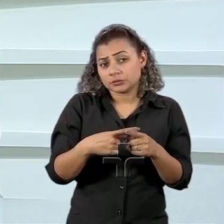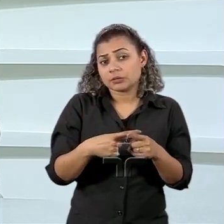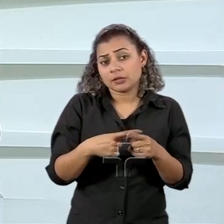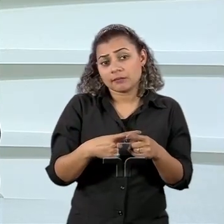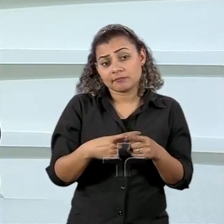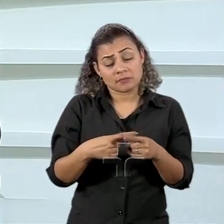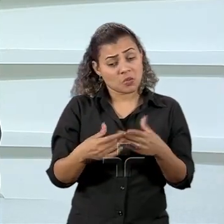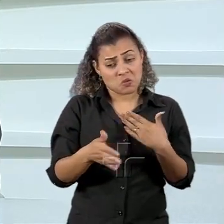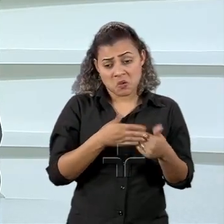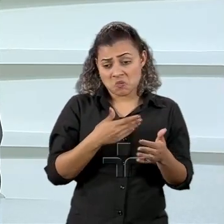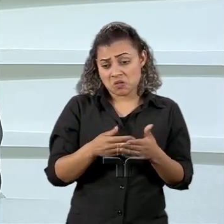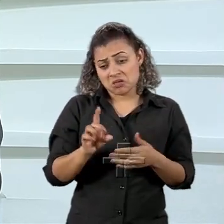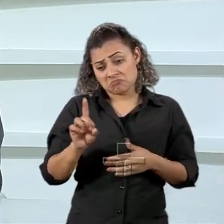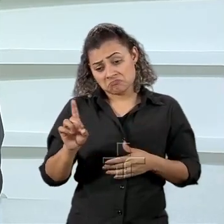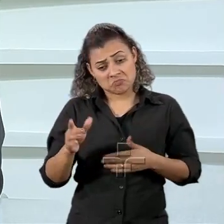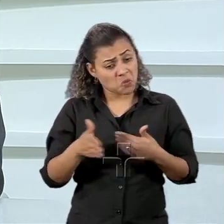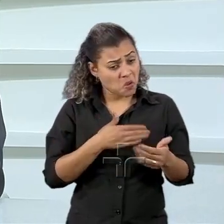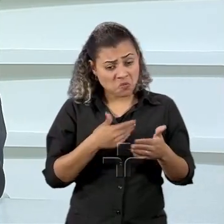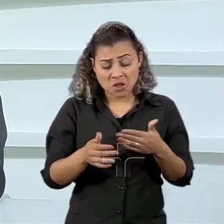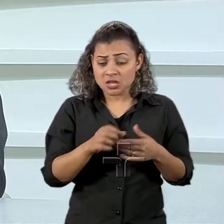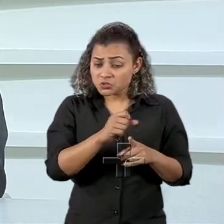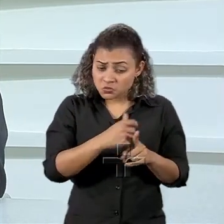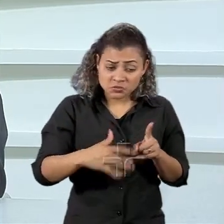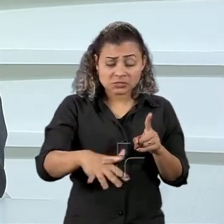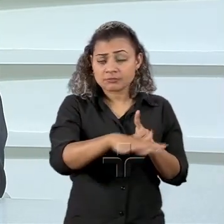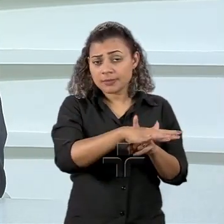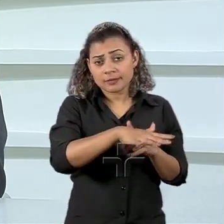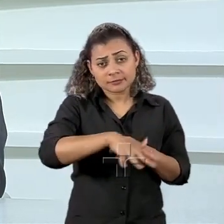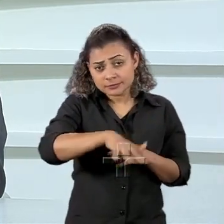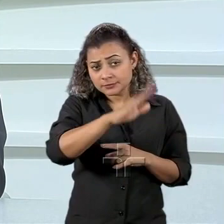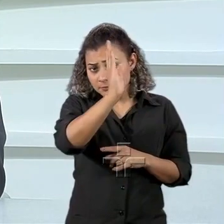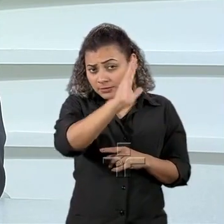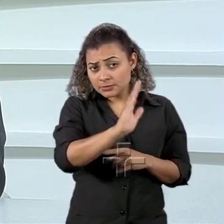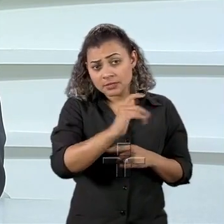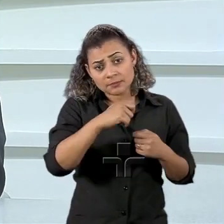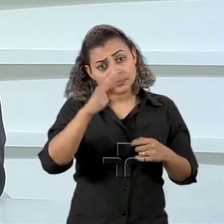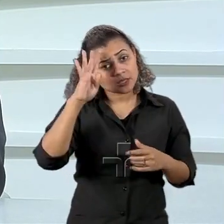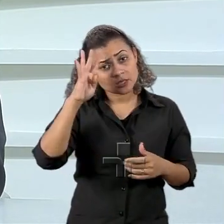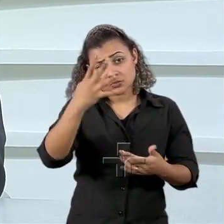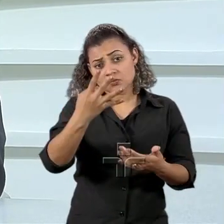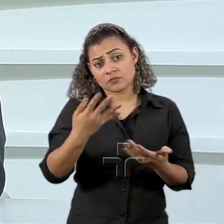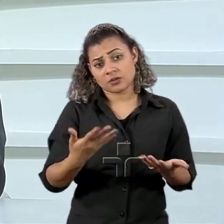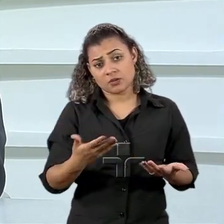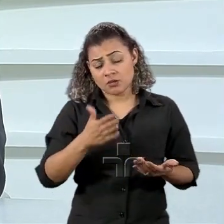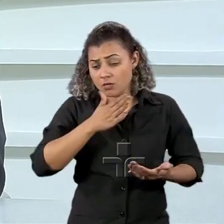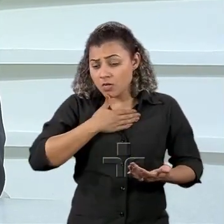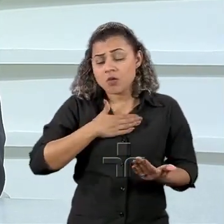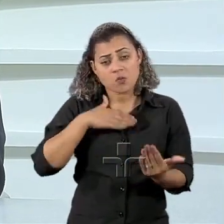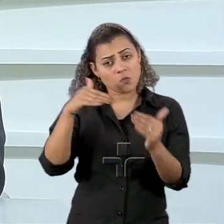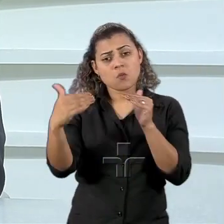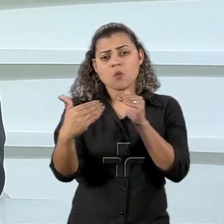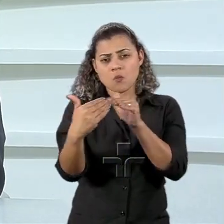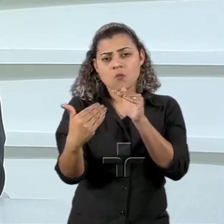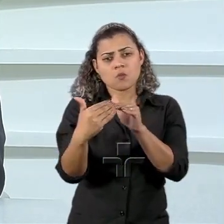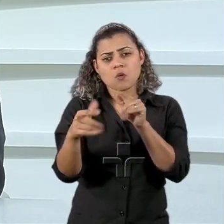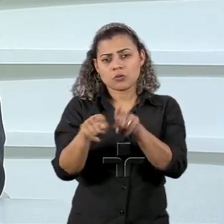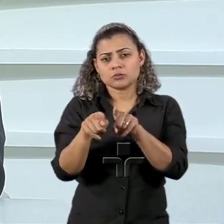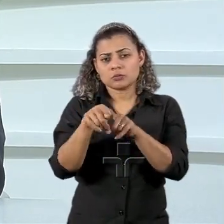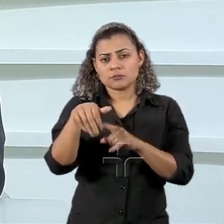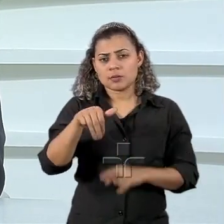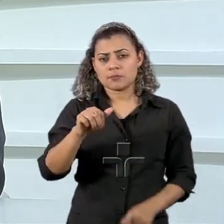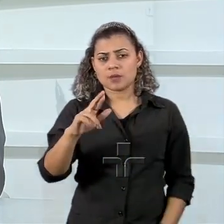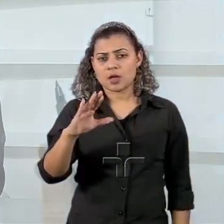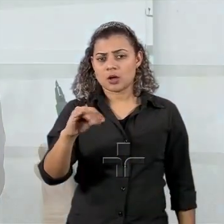outra talvez nem tanto o governo mas a sociedade brasileira tem que resolver faço minhas as palavras do embaixador Marcos